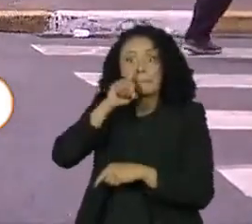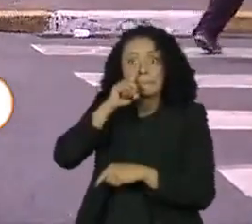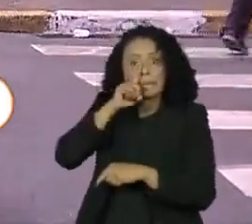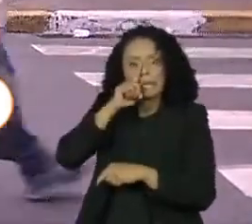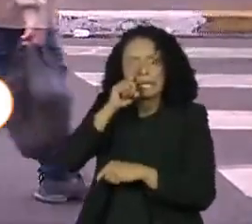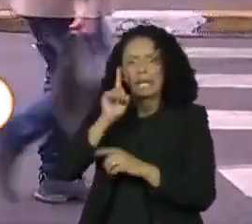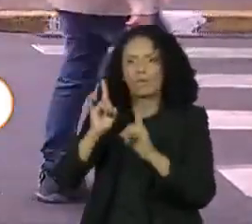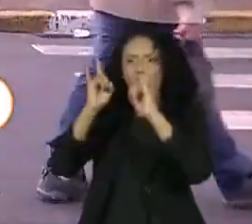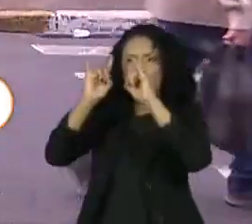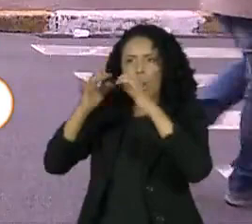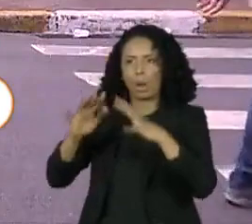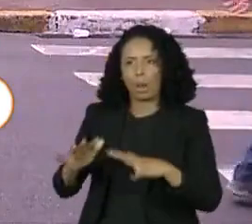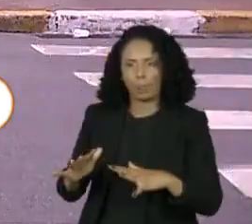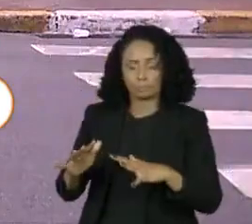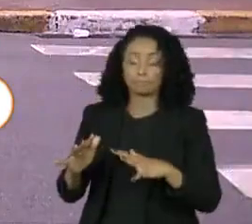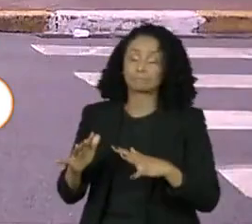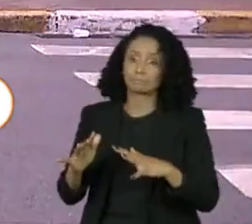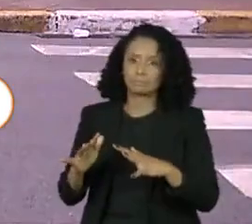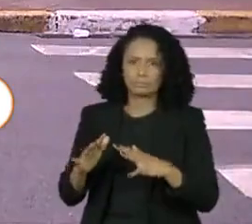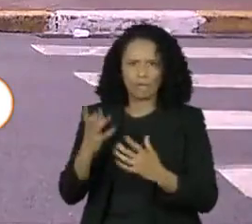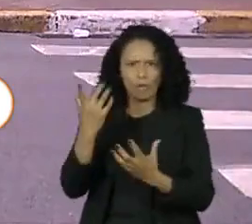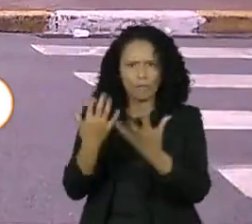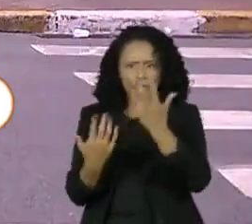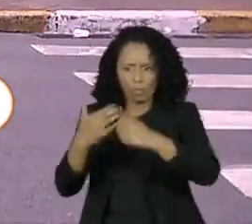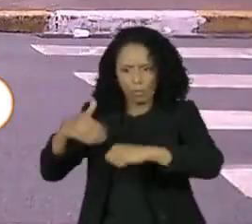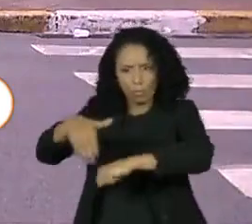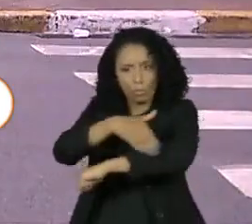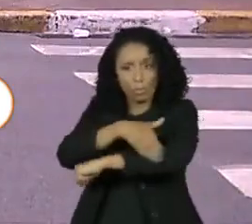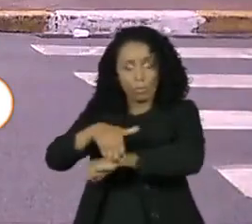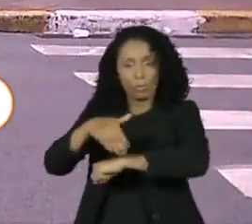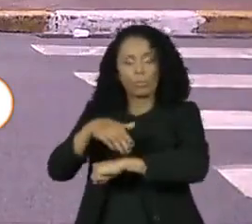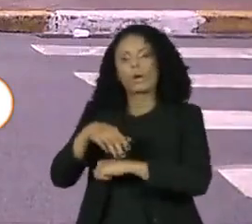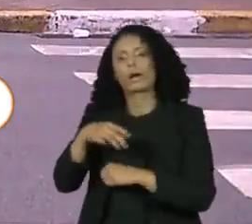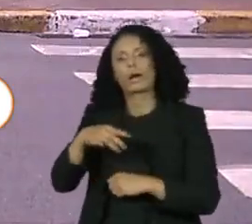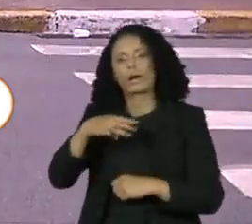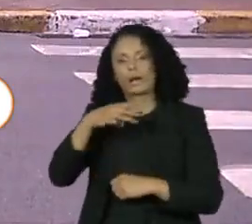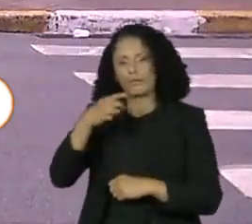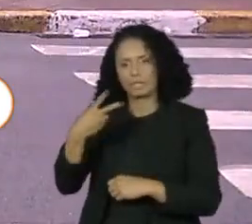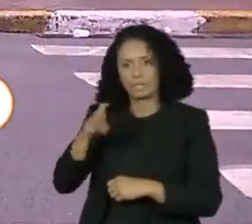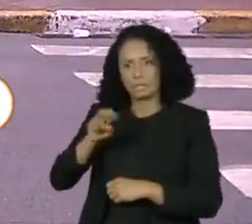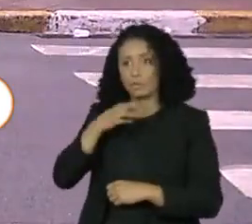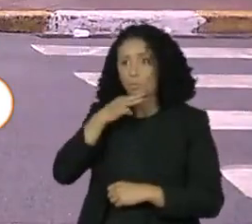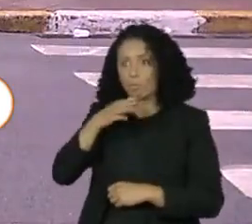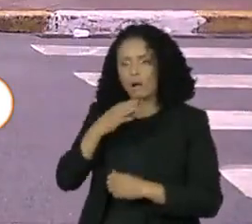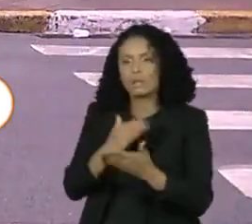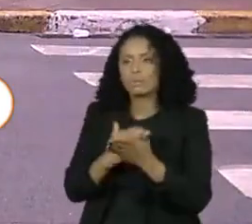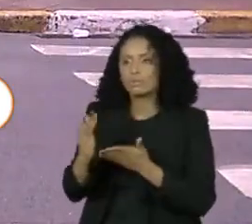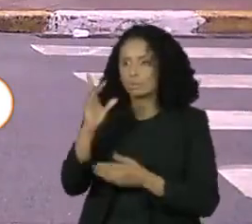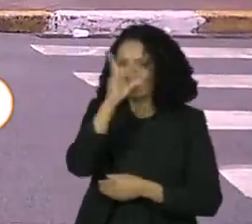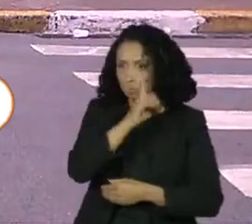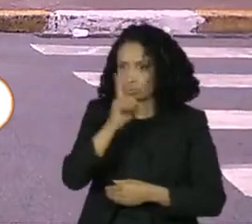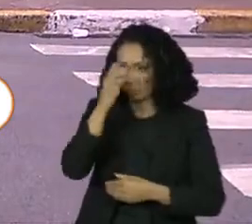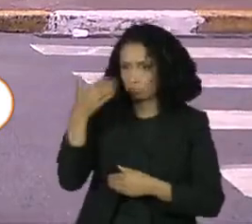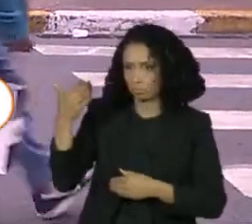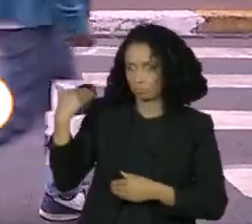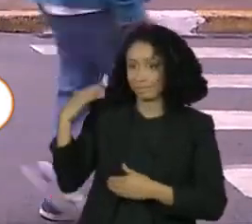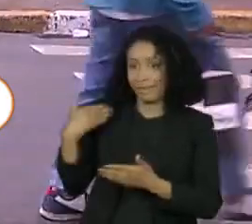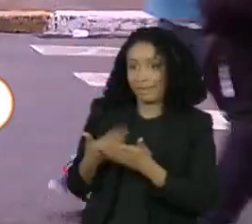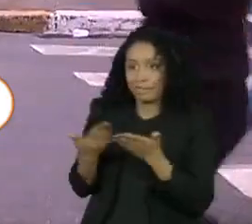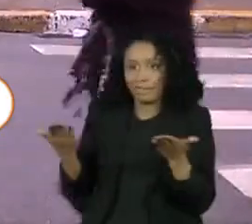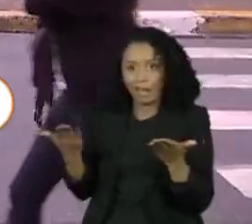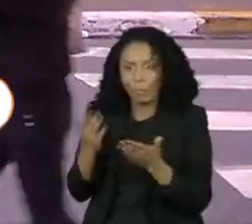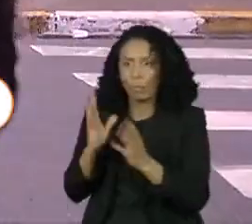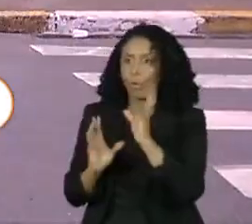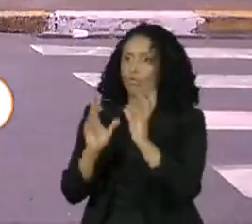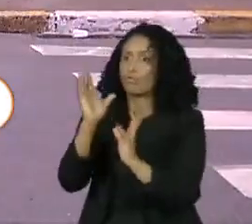desse prédio. O incêndio aqui na região da 25 de março começou na noite do último domingo e se estende até agora.